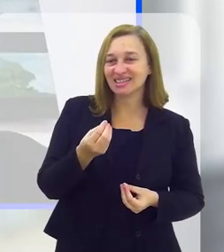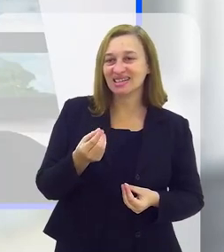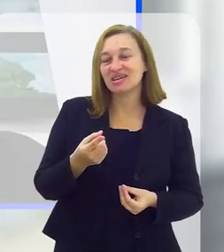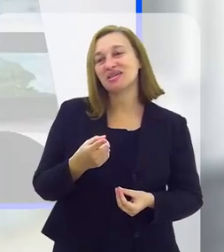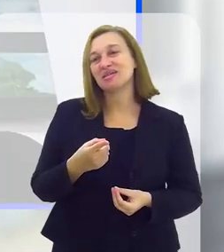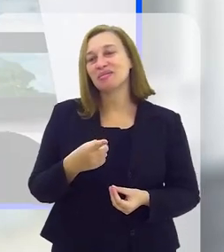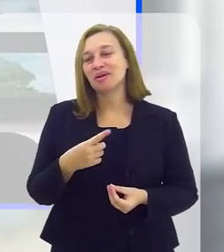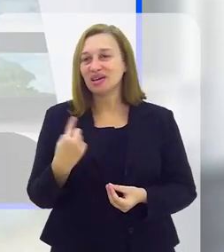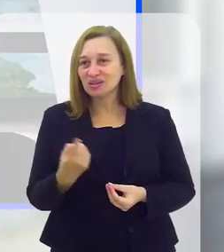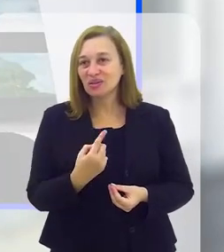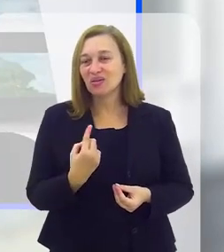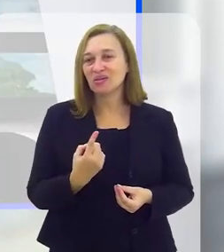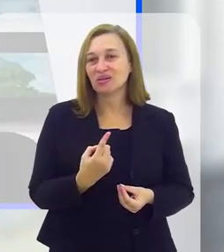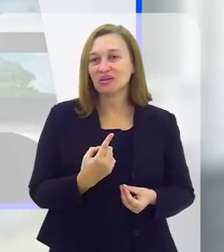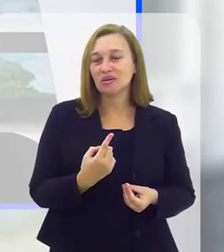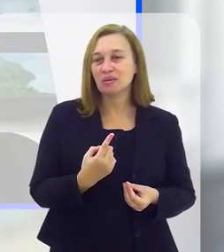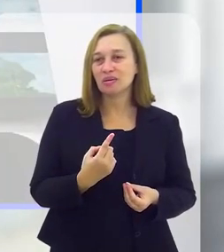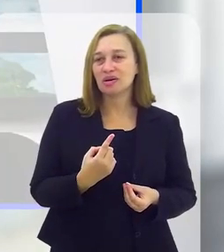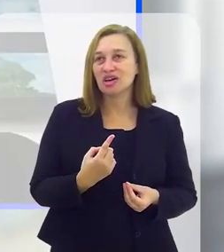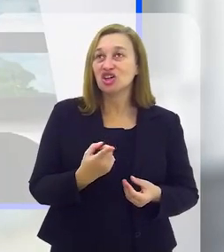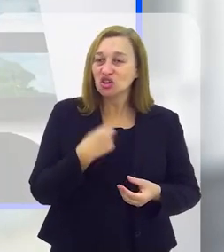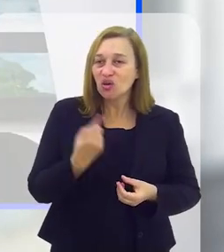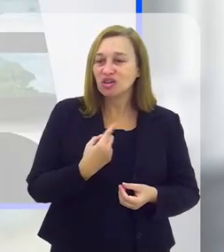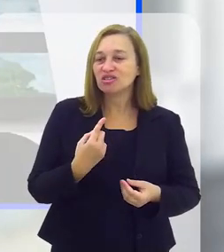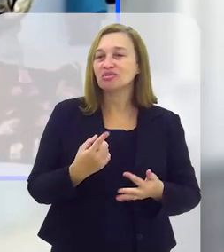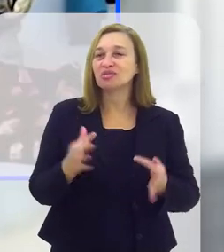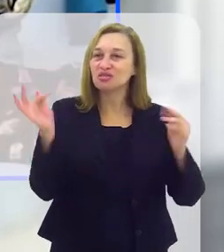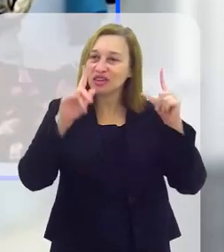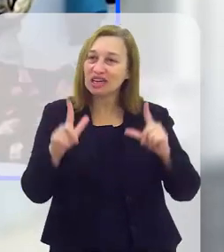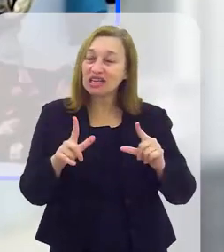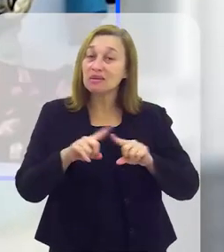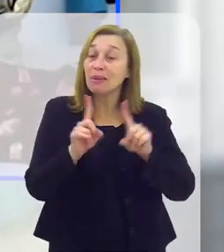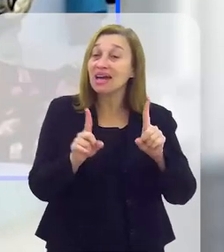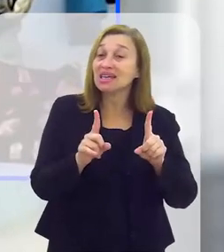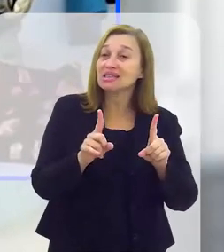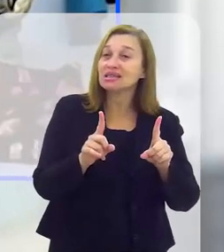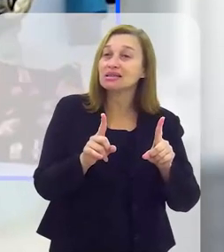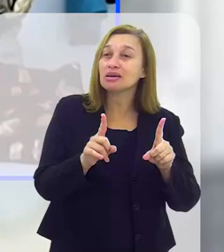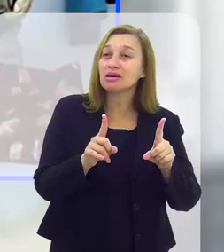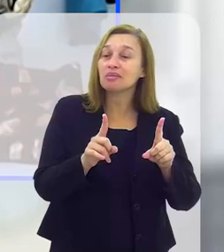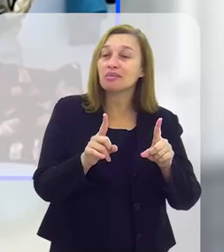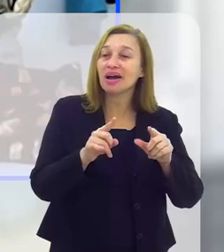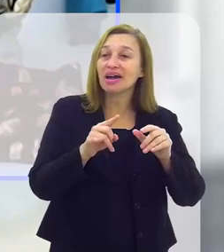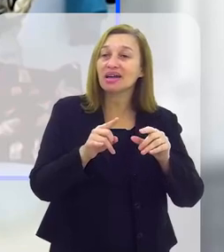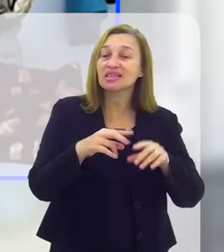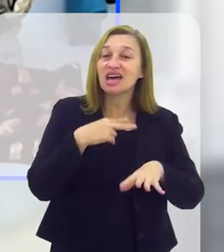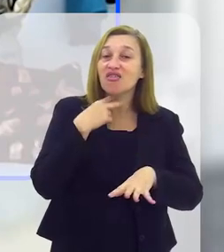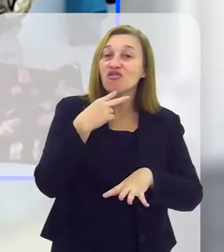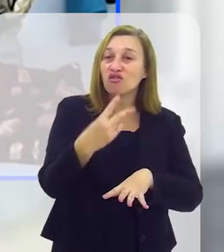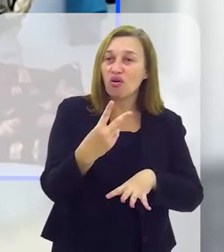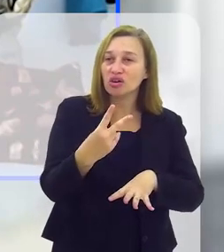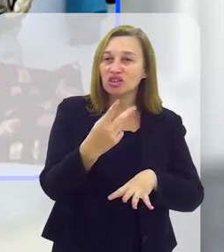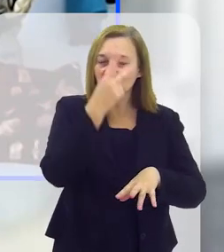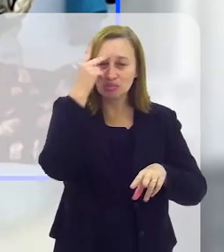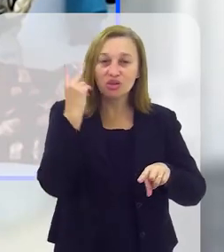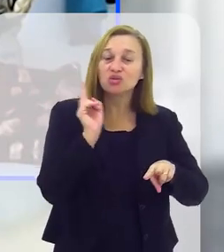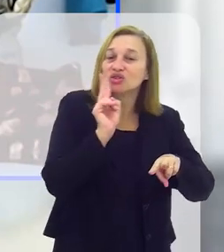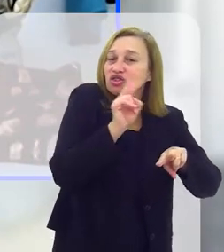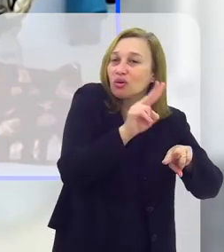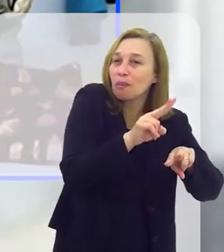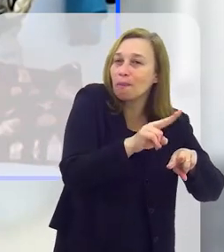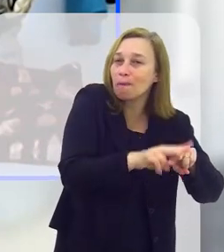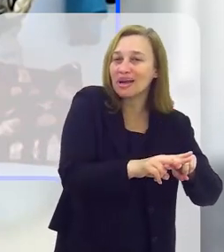parabéns a Alerj, por dar essa oportunidade, por dar esse espaço, não para nós, nós temos a privilégio de ter muitos